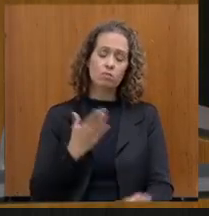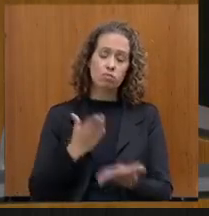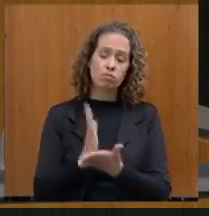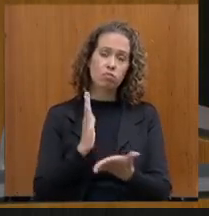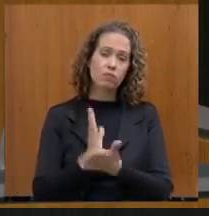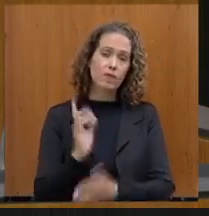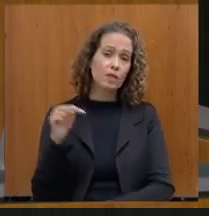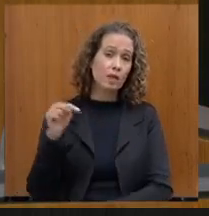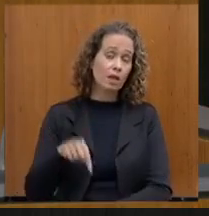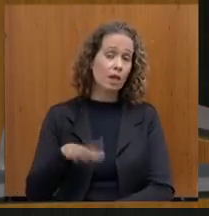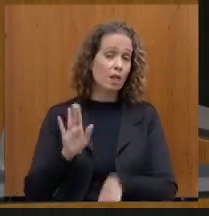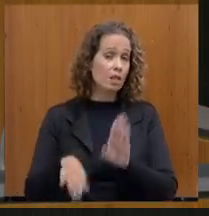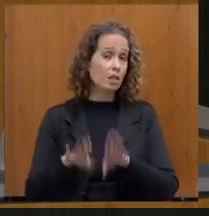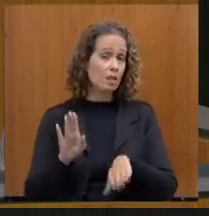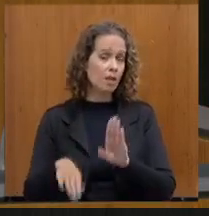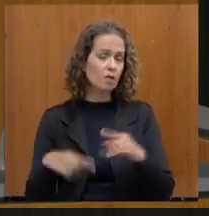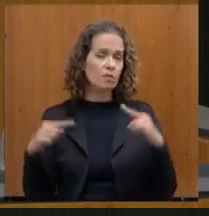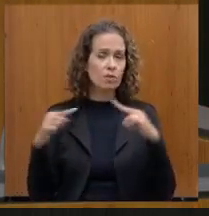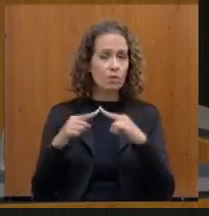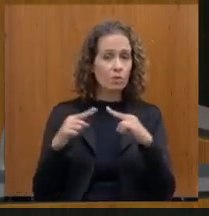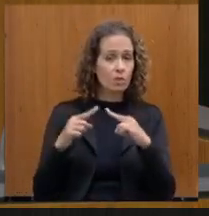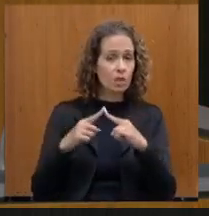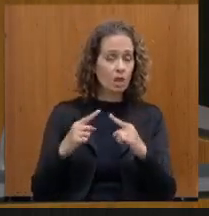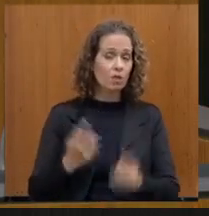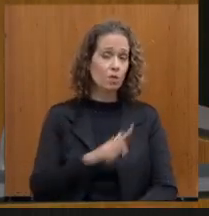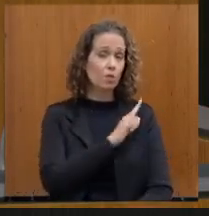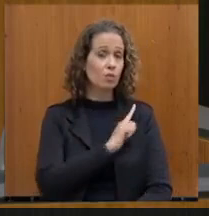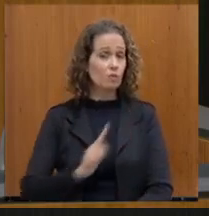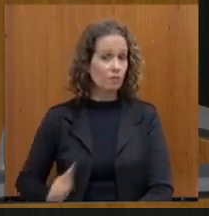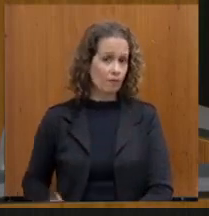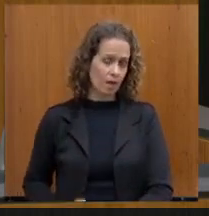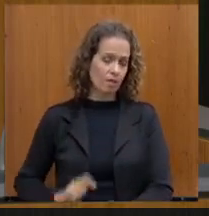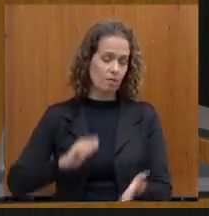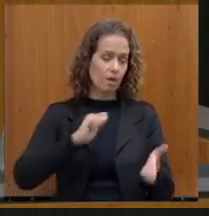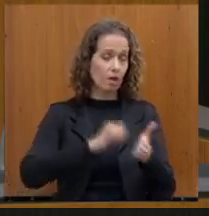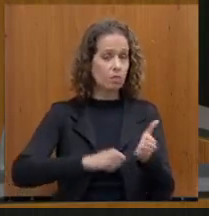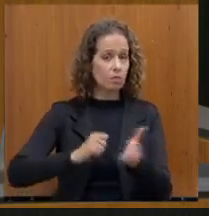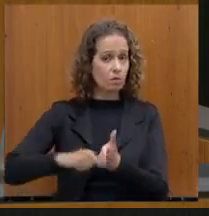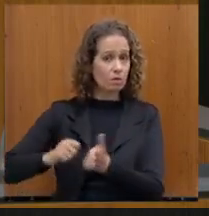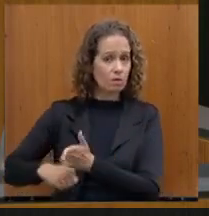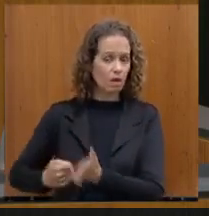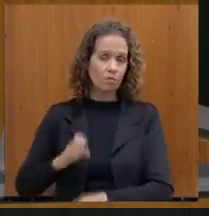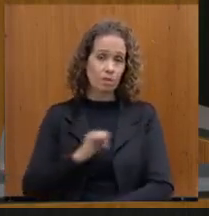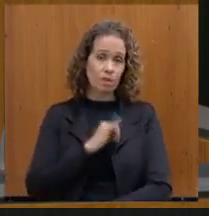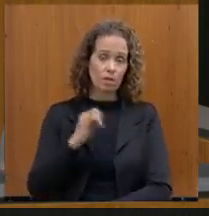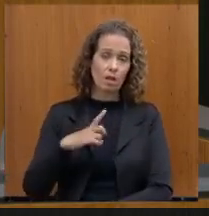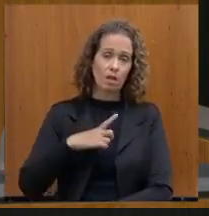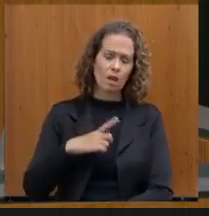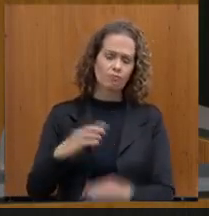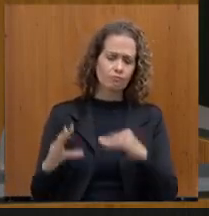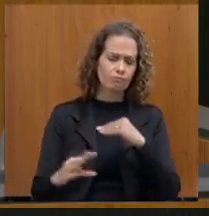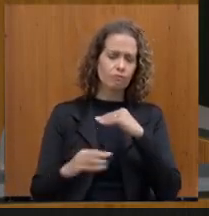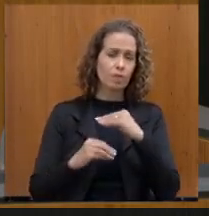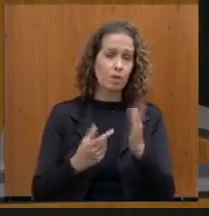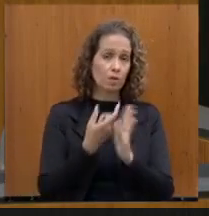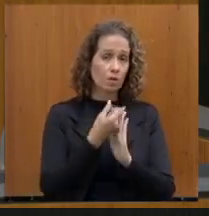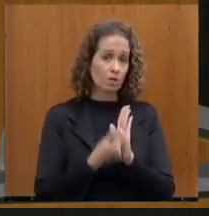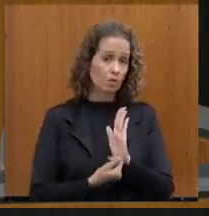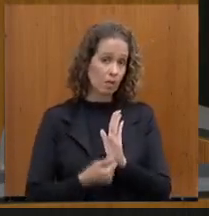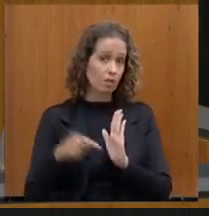desde que combinada com a base do governo para serem autorizativas. Se eu tenho uma emenda ao orçamento para esse ano,